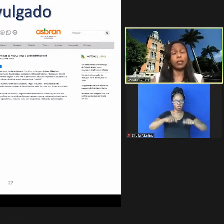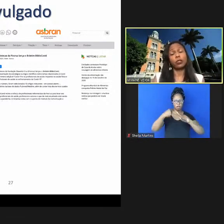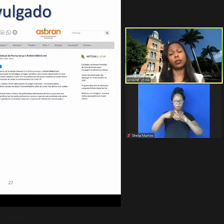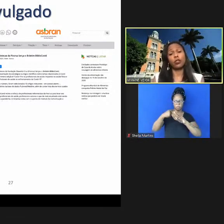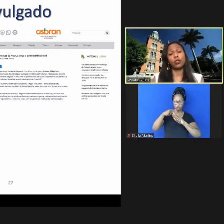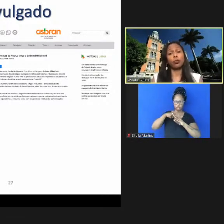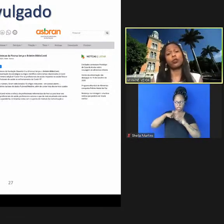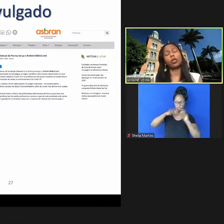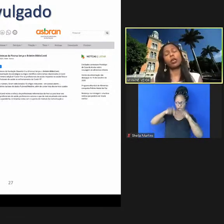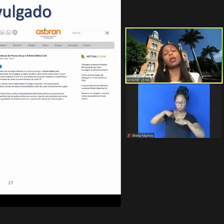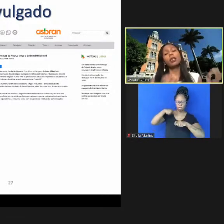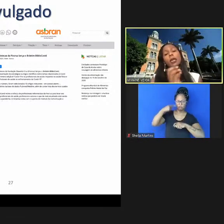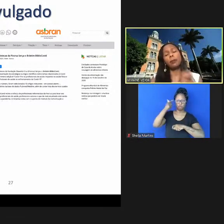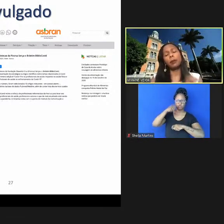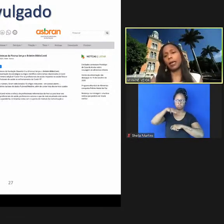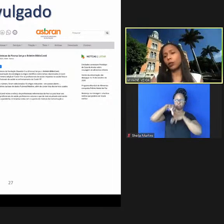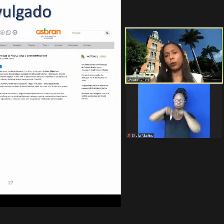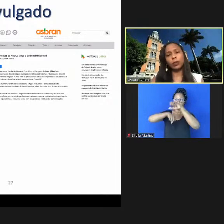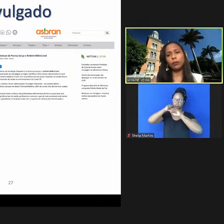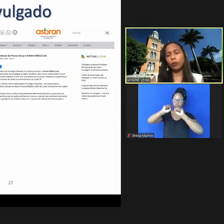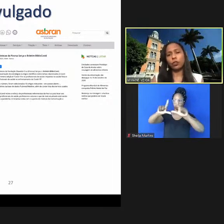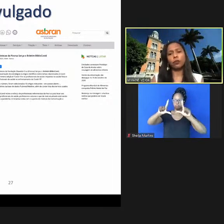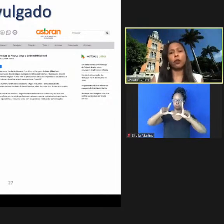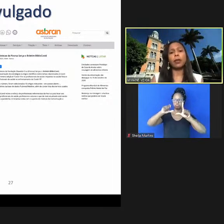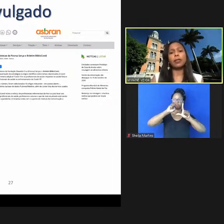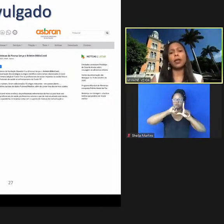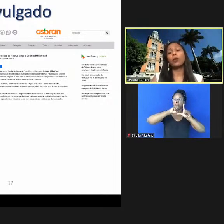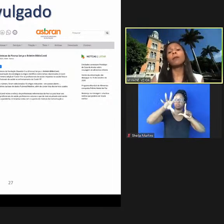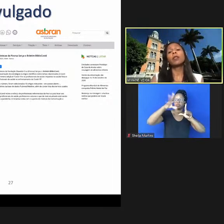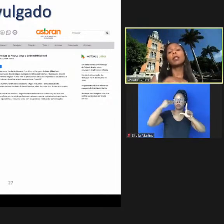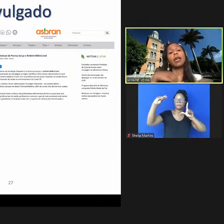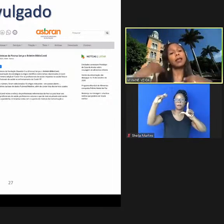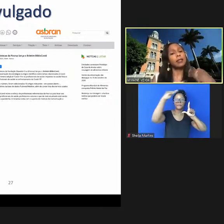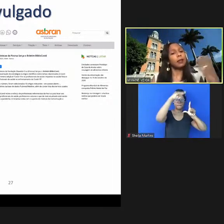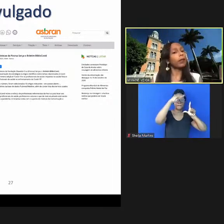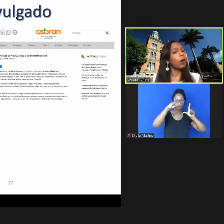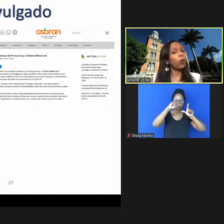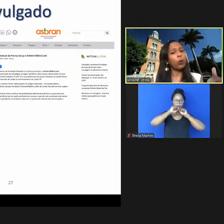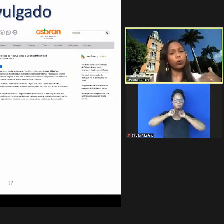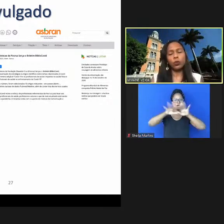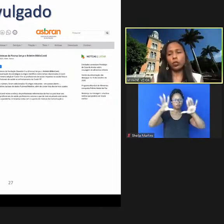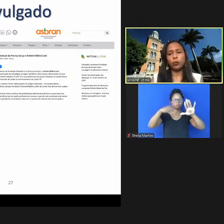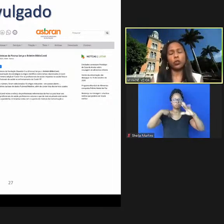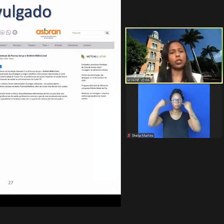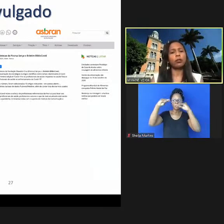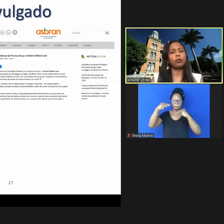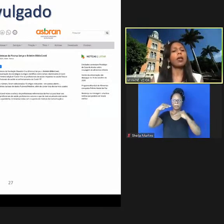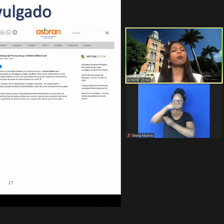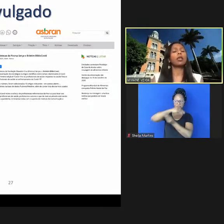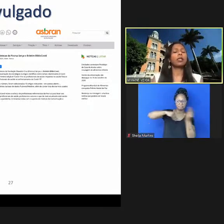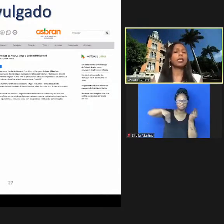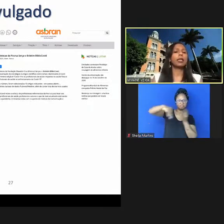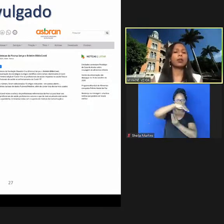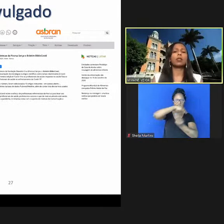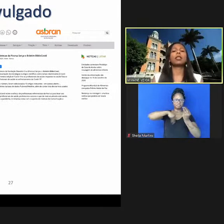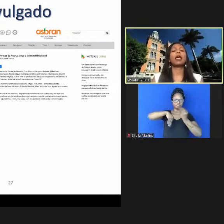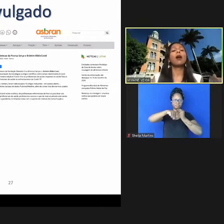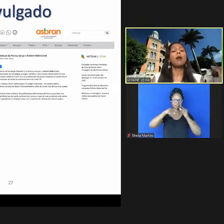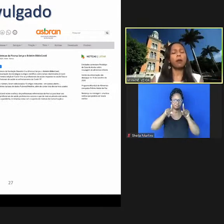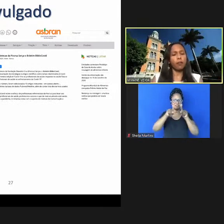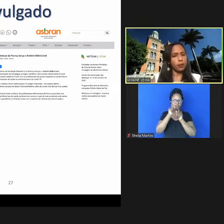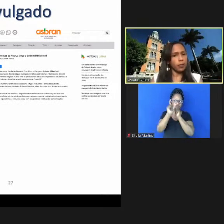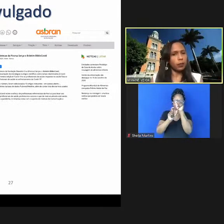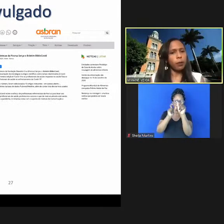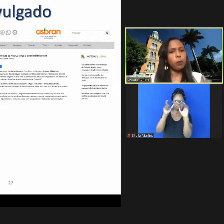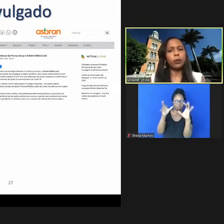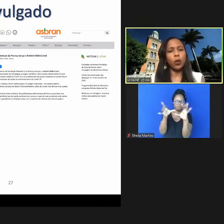pegar aquela estratégia de busca e replicar em outra fonte de informação e acrescentar outro tipo de termo que ele queira associar